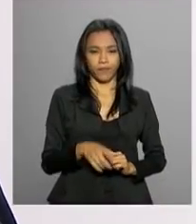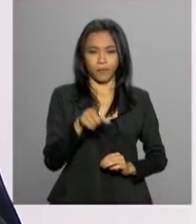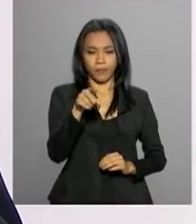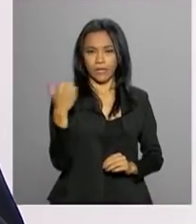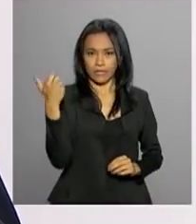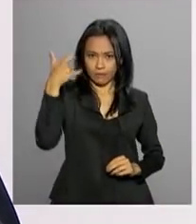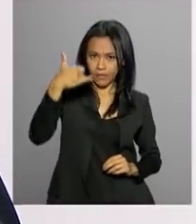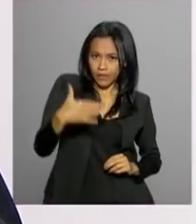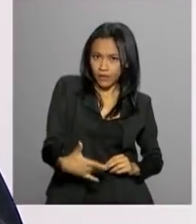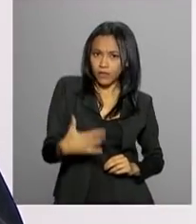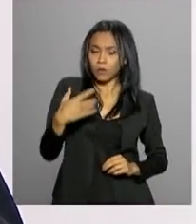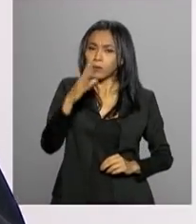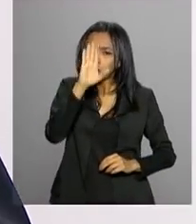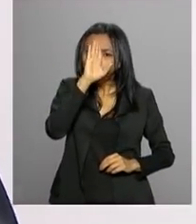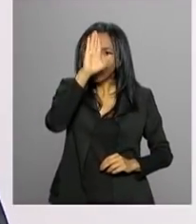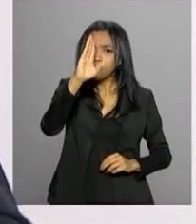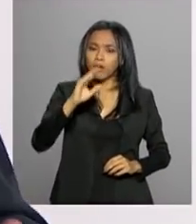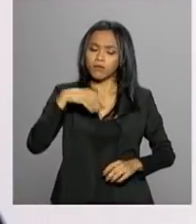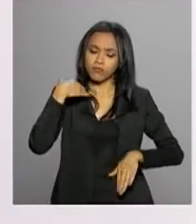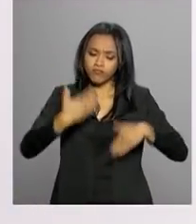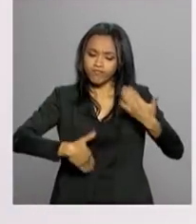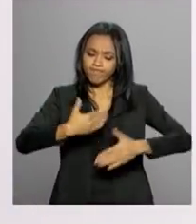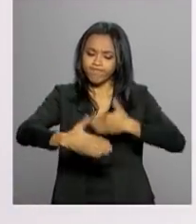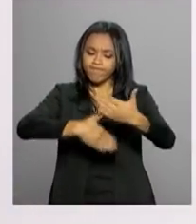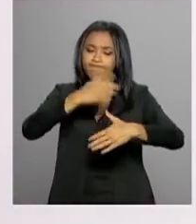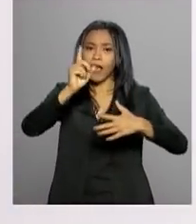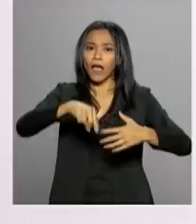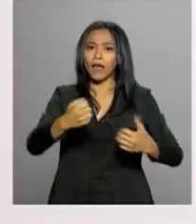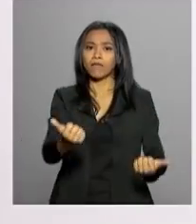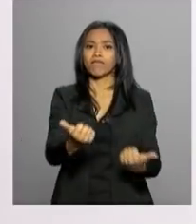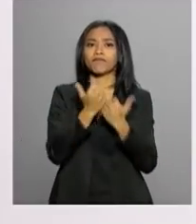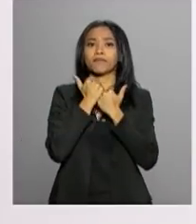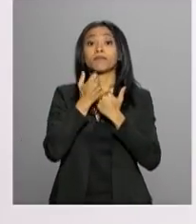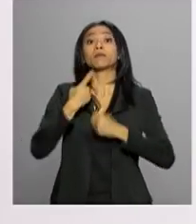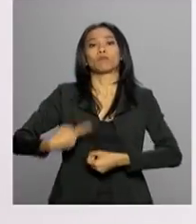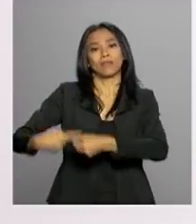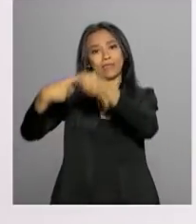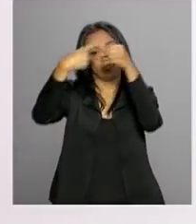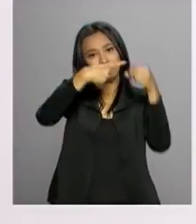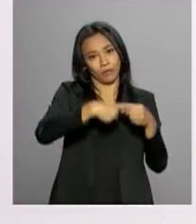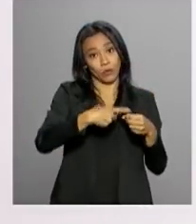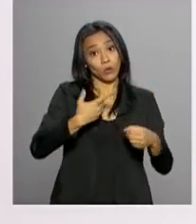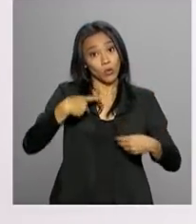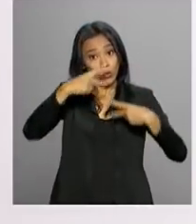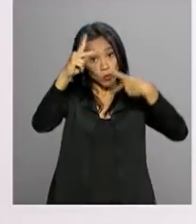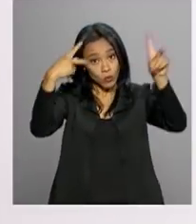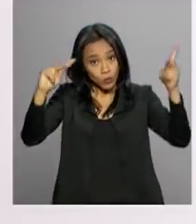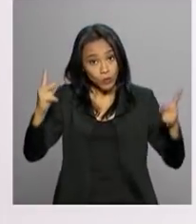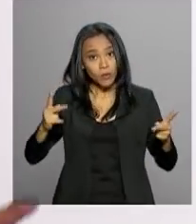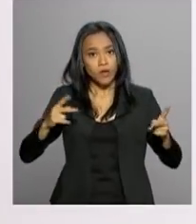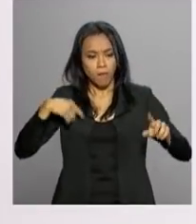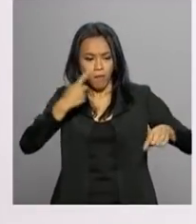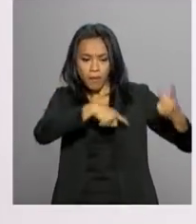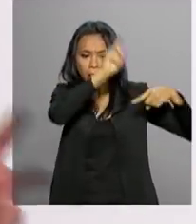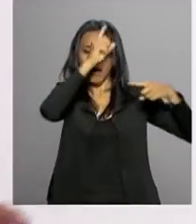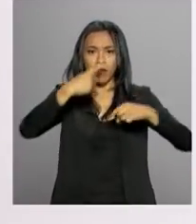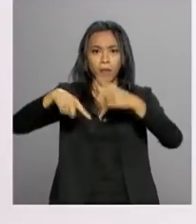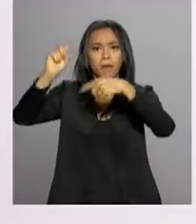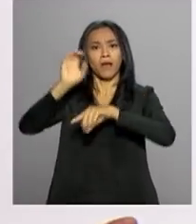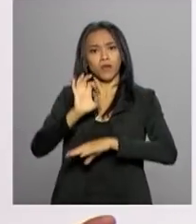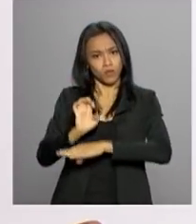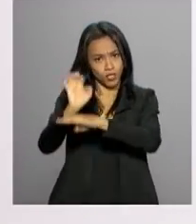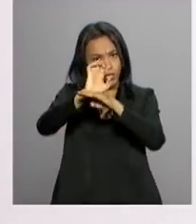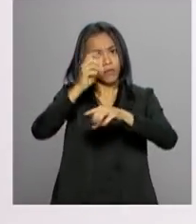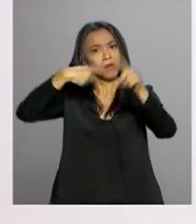fator de desenvolvimento do país está exatamente nos municípios. Quando os municípios crescem e prosperam, prosperam os estados e